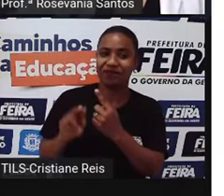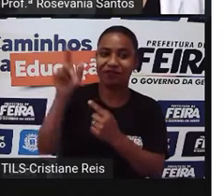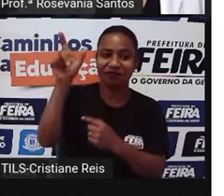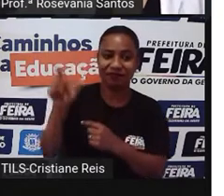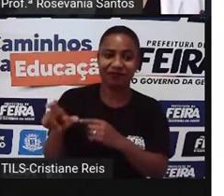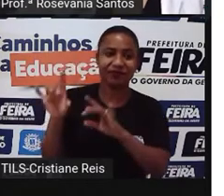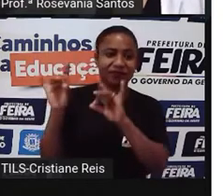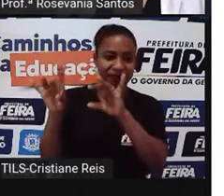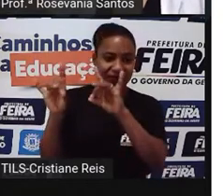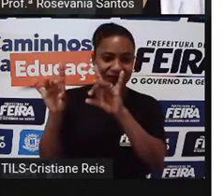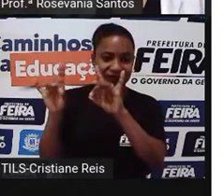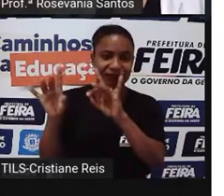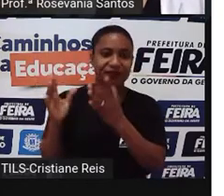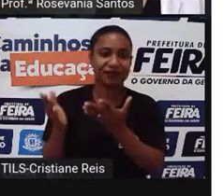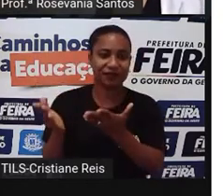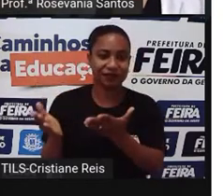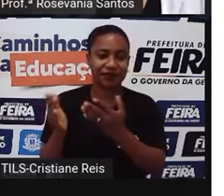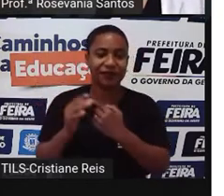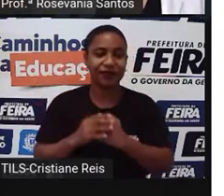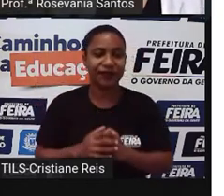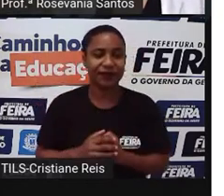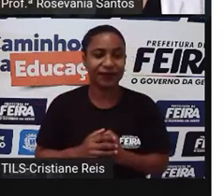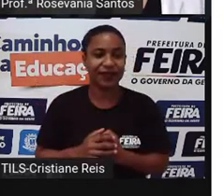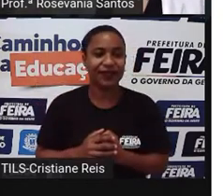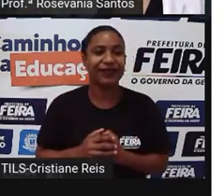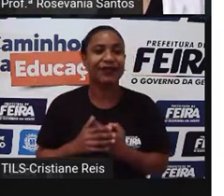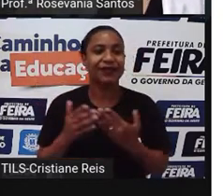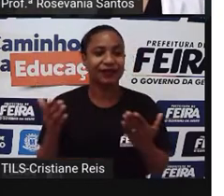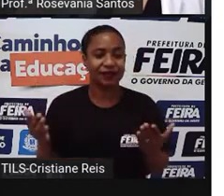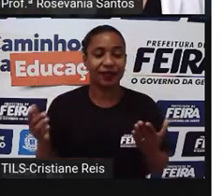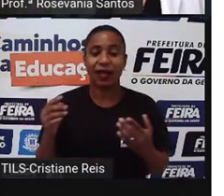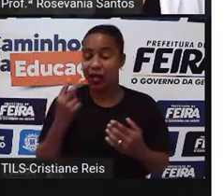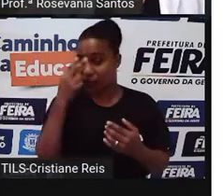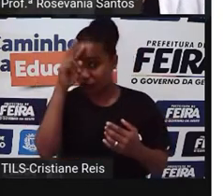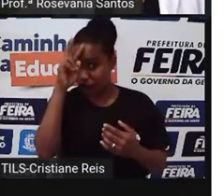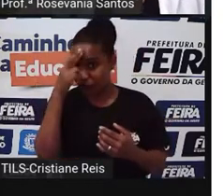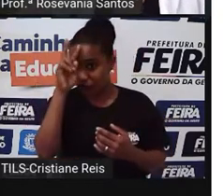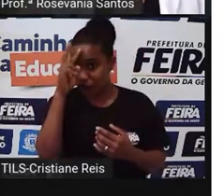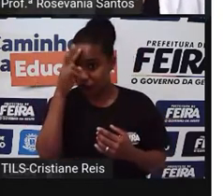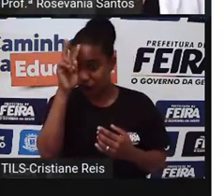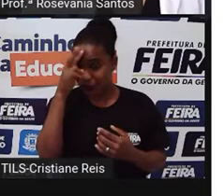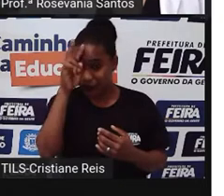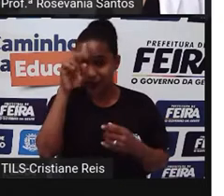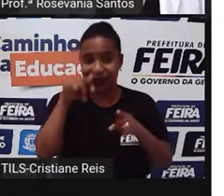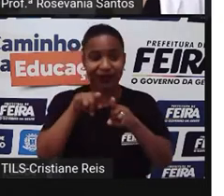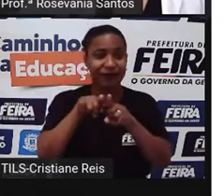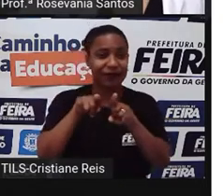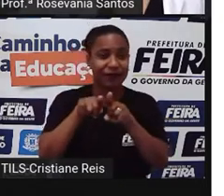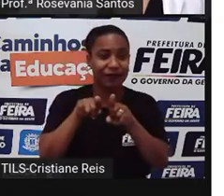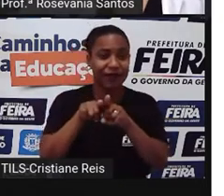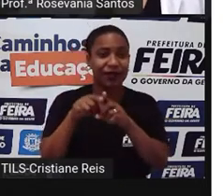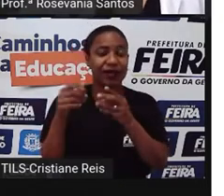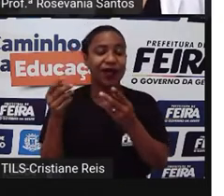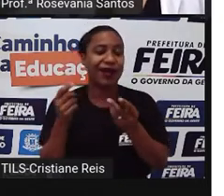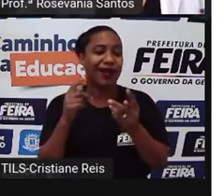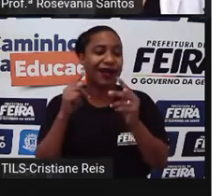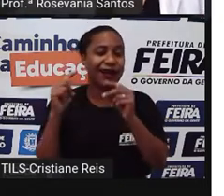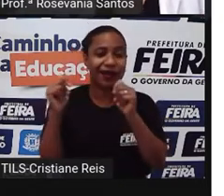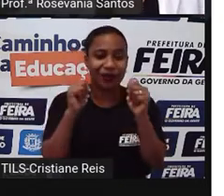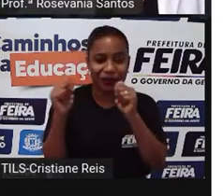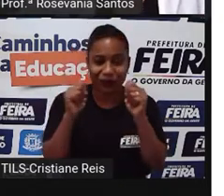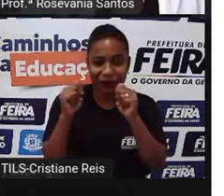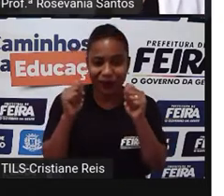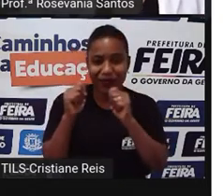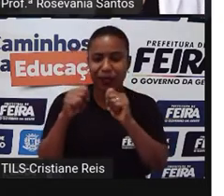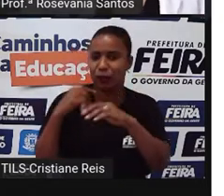que tem, né? Digamos assim, tanto a sua história quanto a evolução econômica, né? A questão